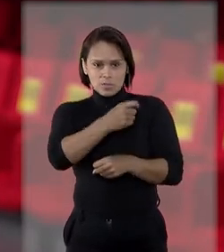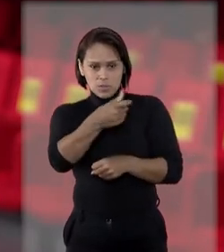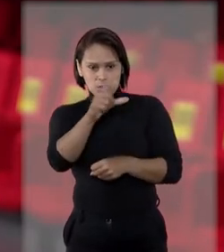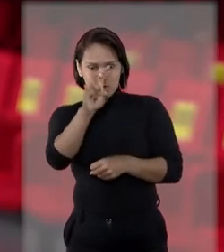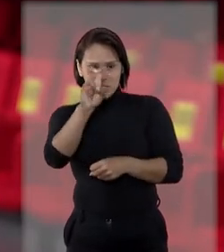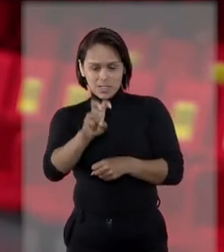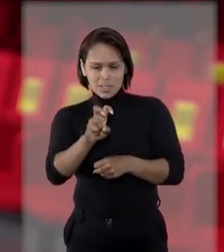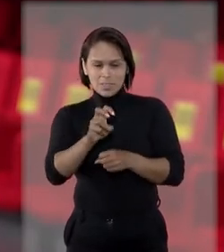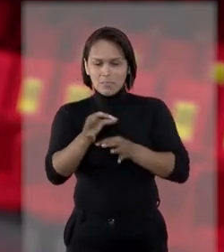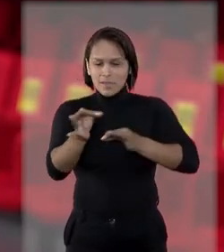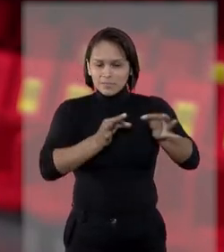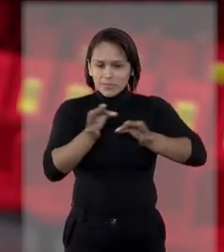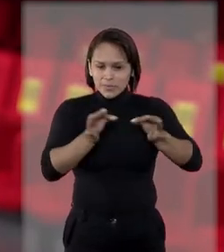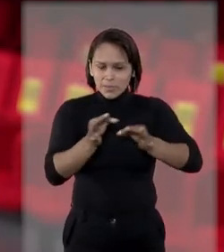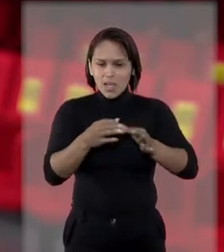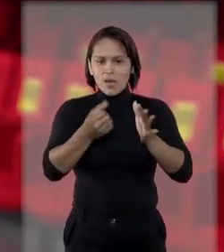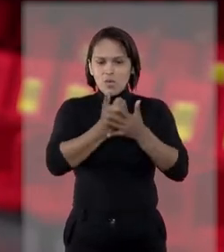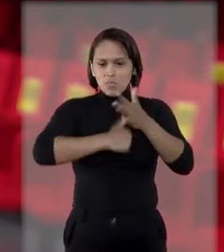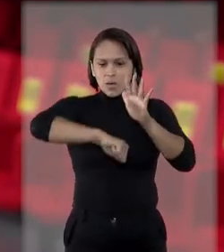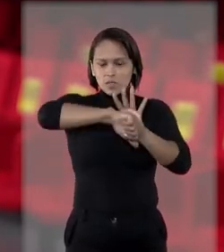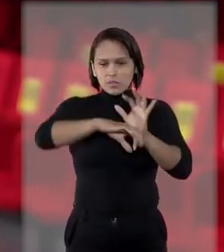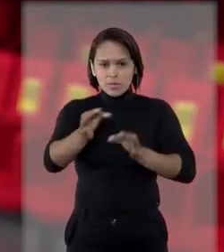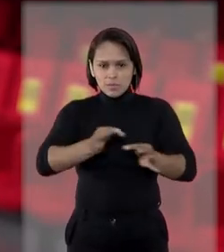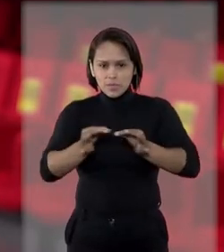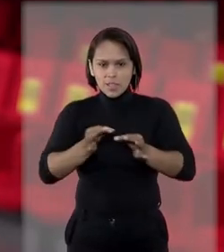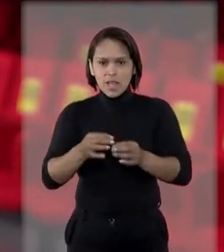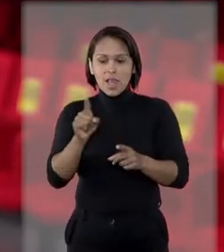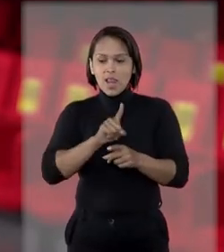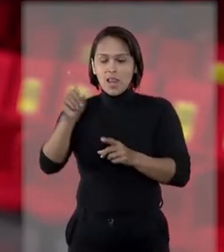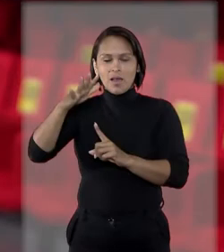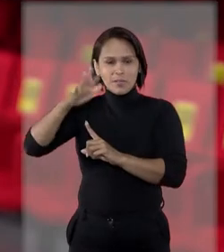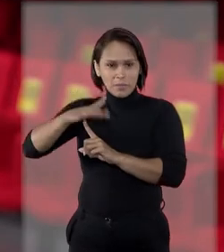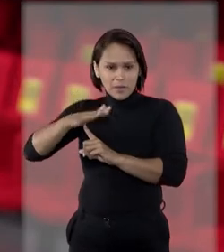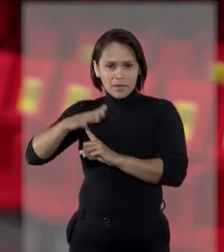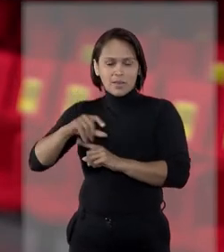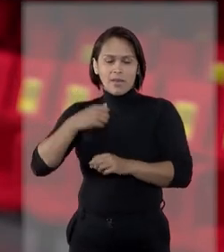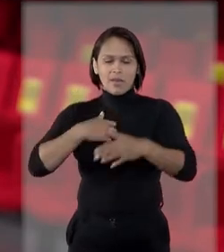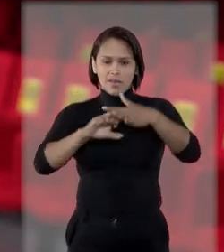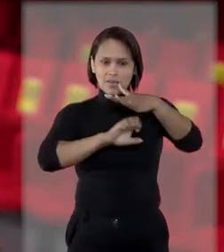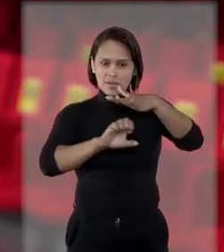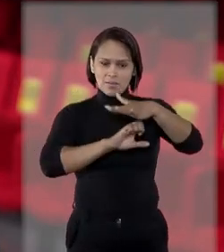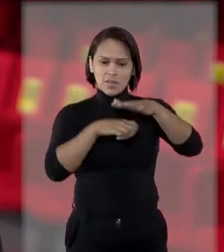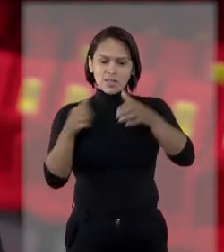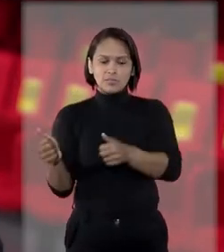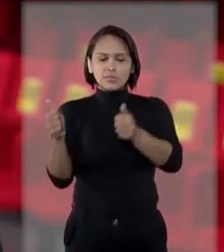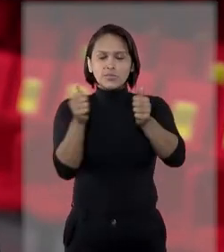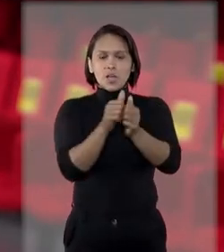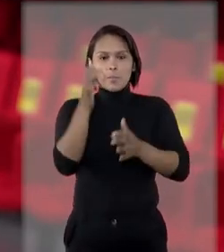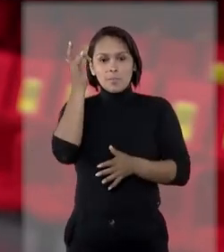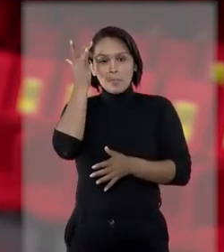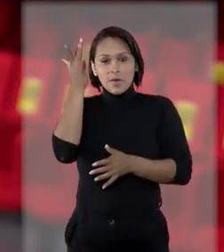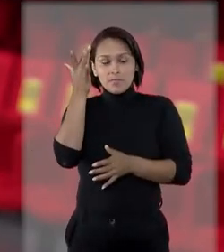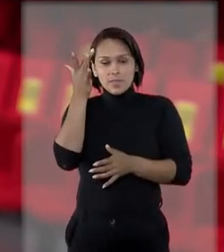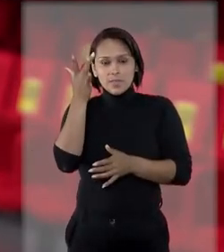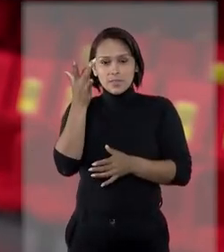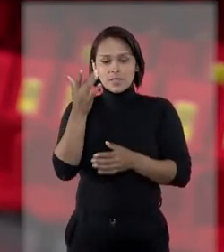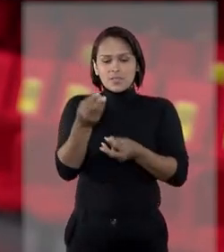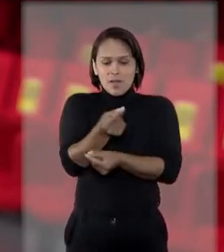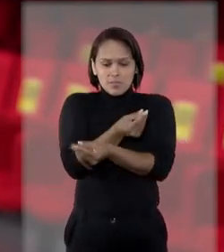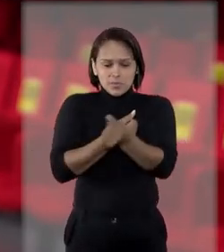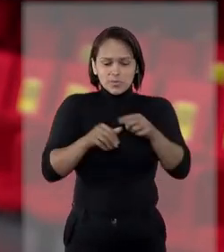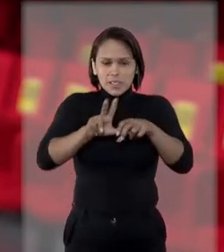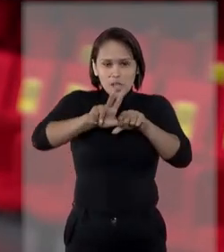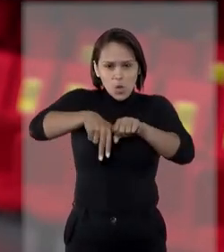desarticular uma organização criminosa formada por auditores fiscais do Paraná e empresários, que se uniram para facilitar a sonegação de